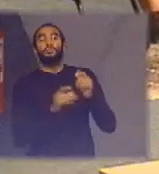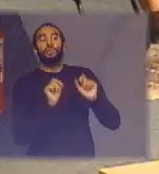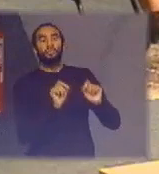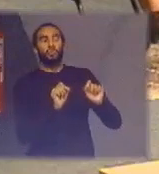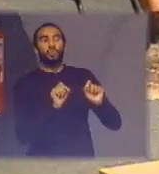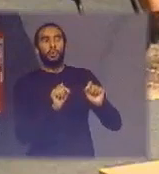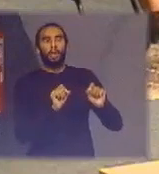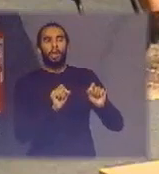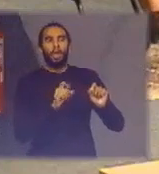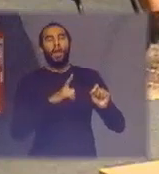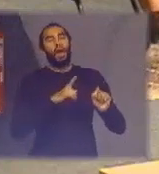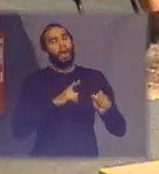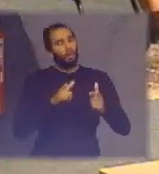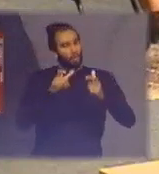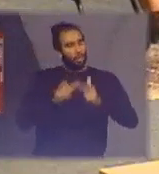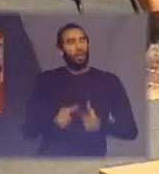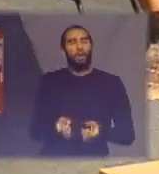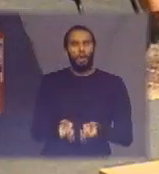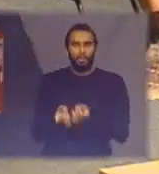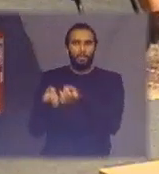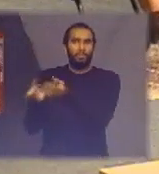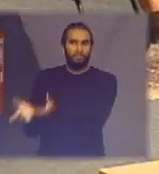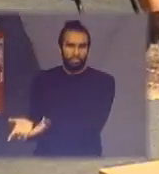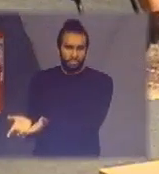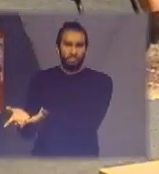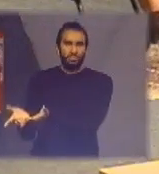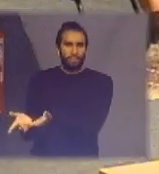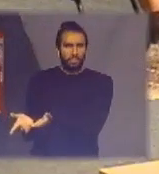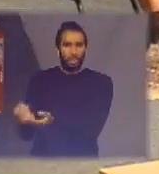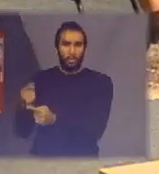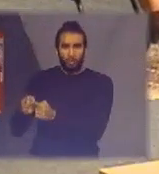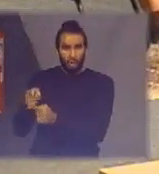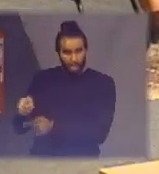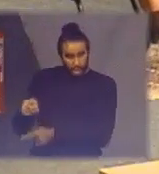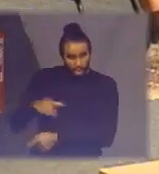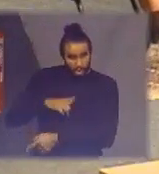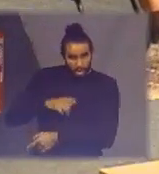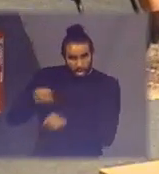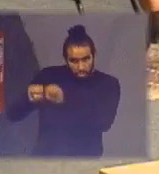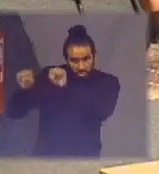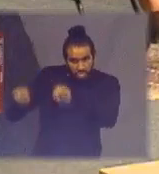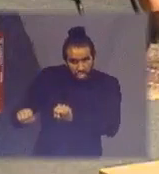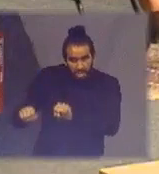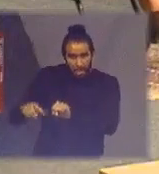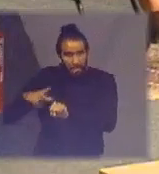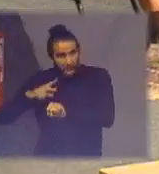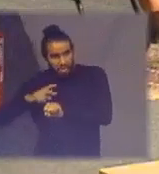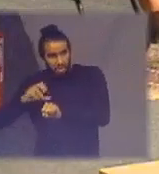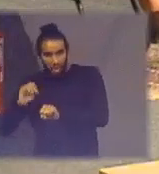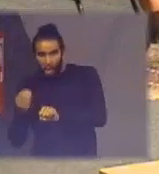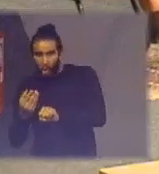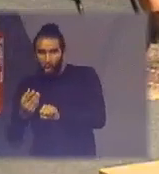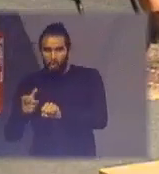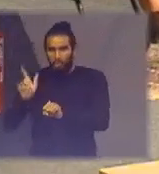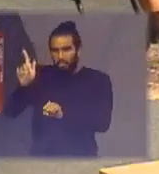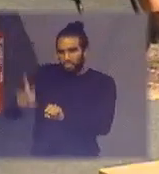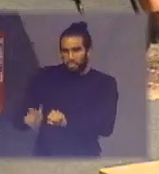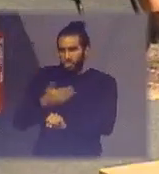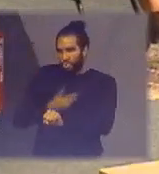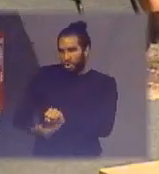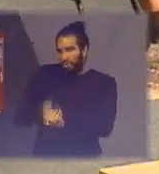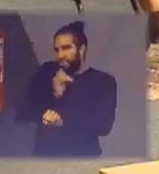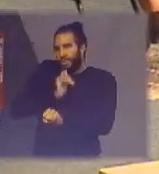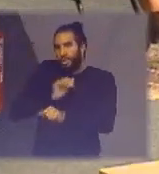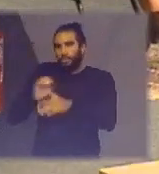você vai descartar com aquele cara porque aquele cara tem um sistema ou individual ou via uma entidade gestora como a Green